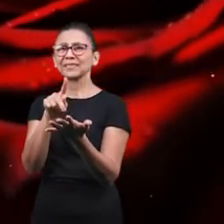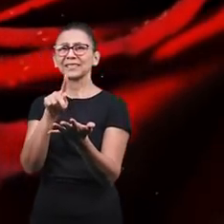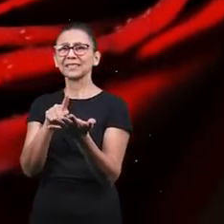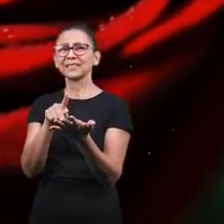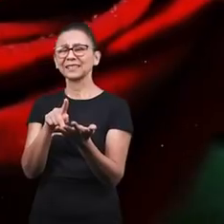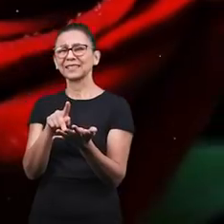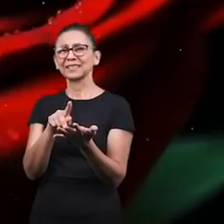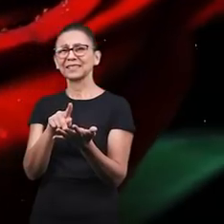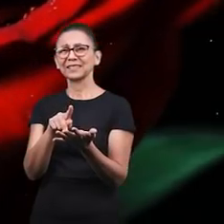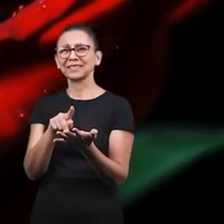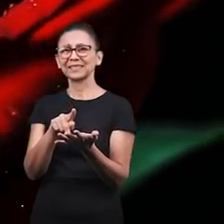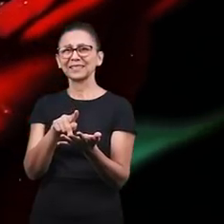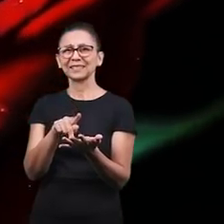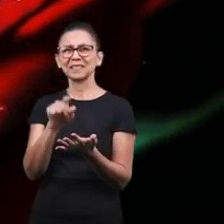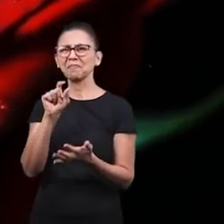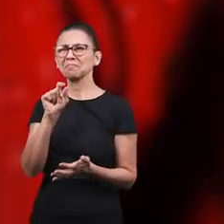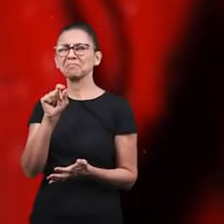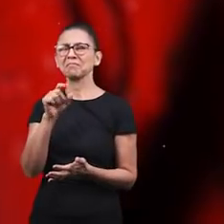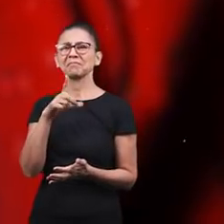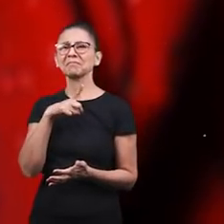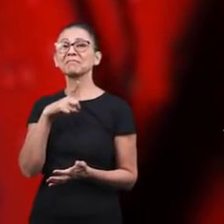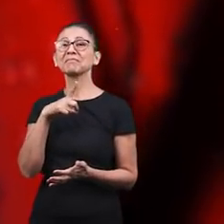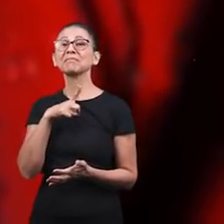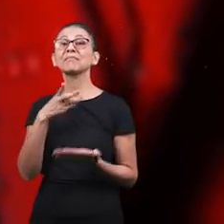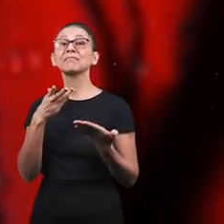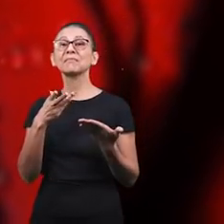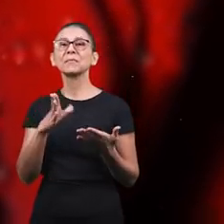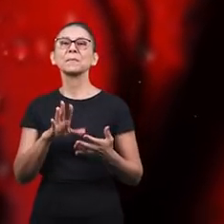Amor verdadeiro